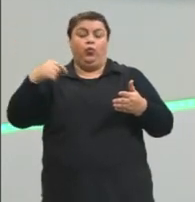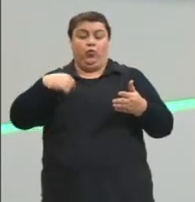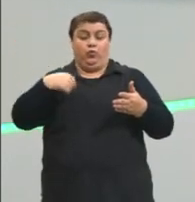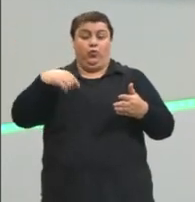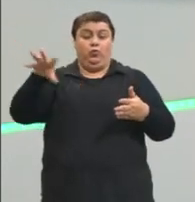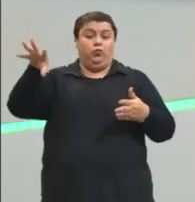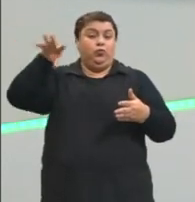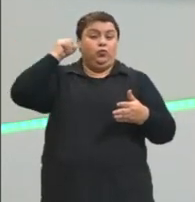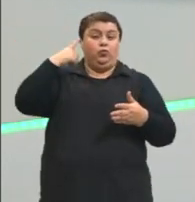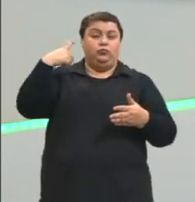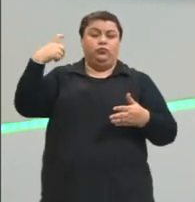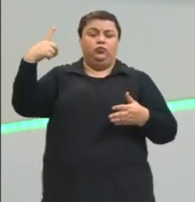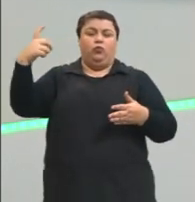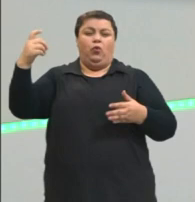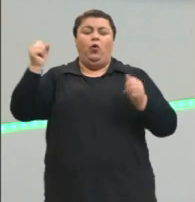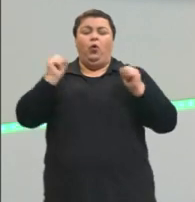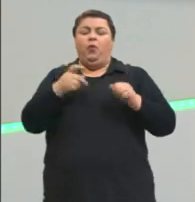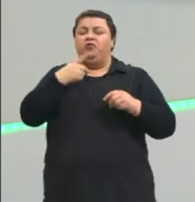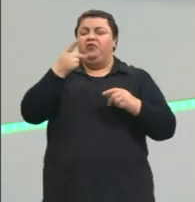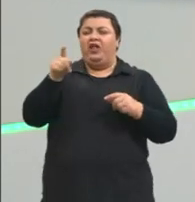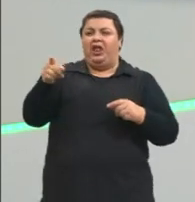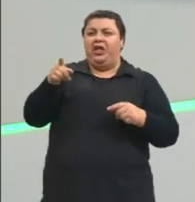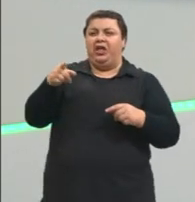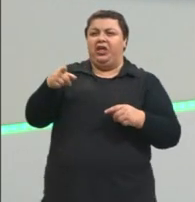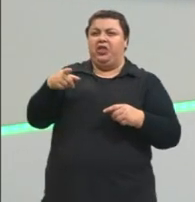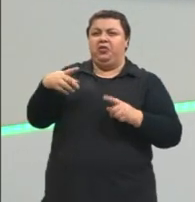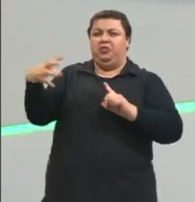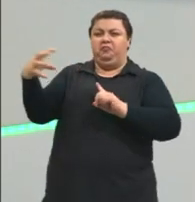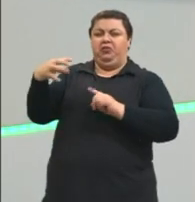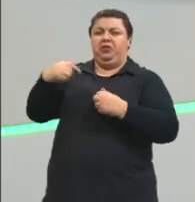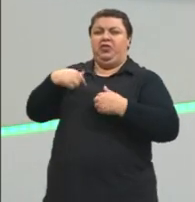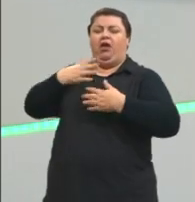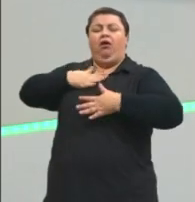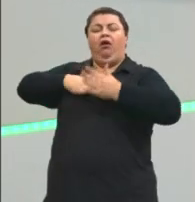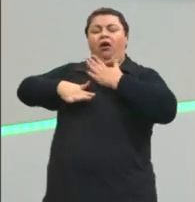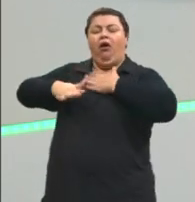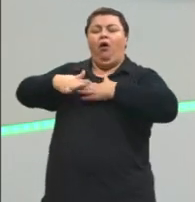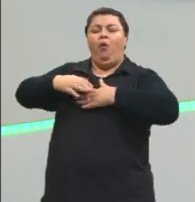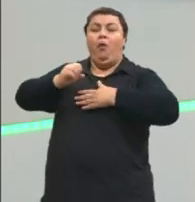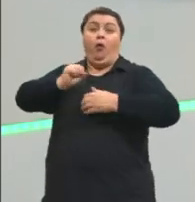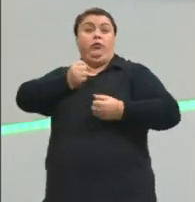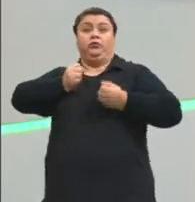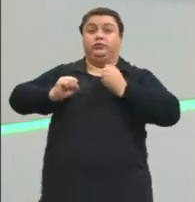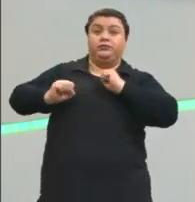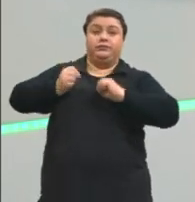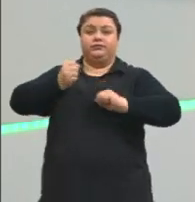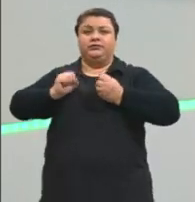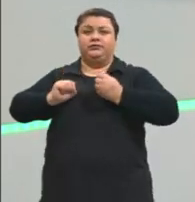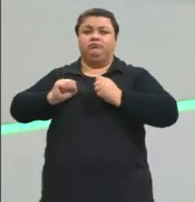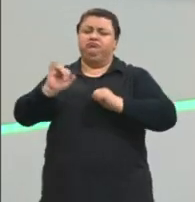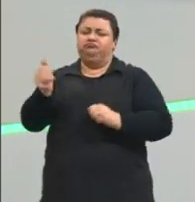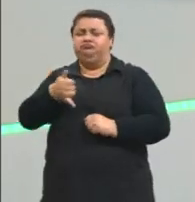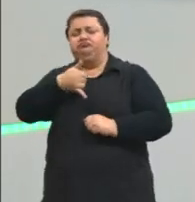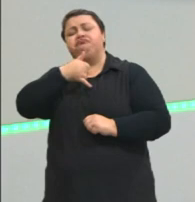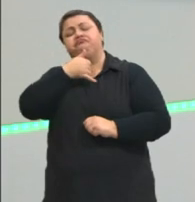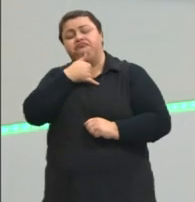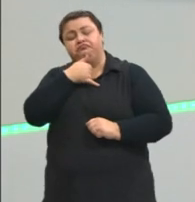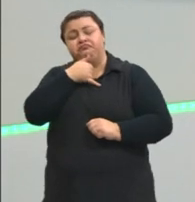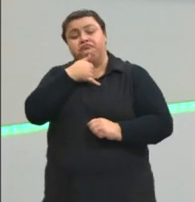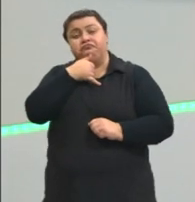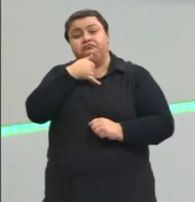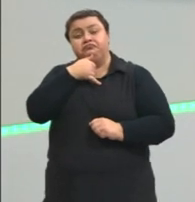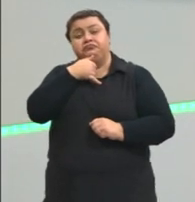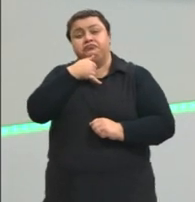som, eu posso dizer se aquele som me traz uma sensação de calma, de euforia, de tristeza. Então,